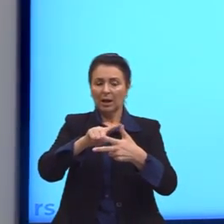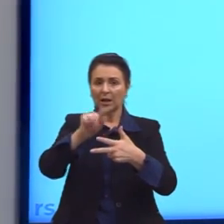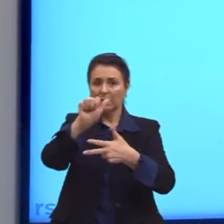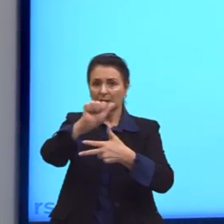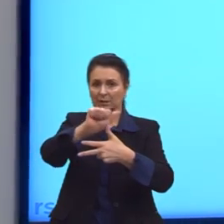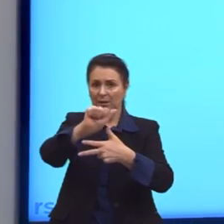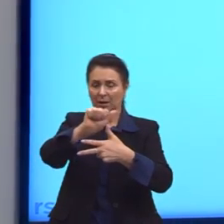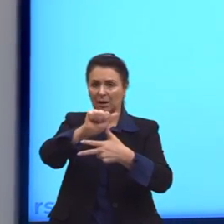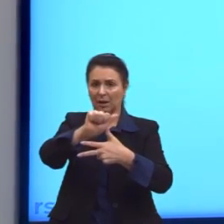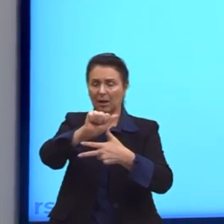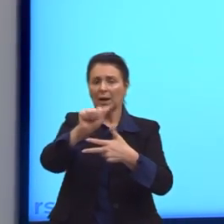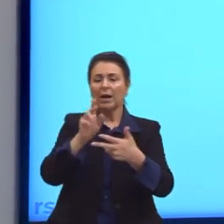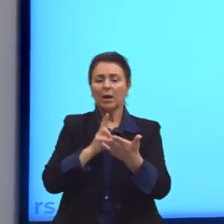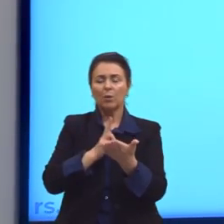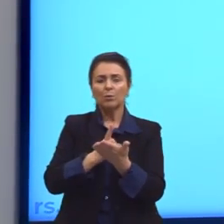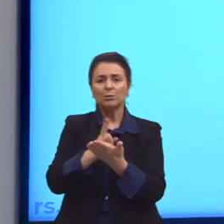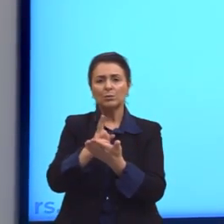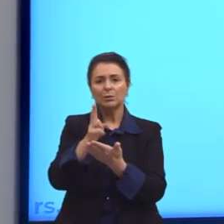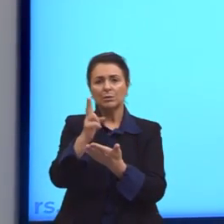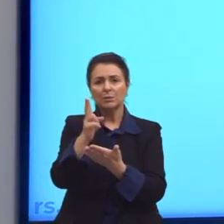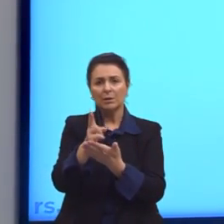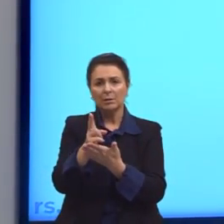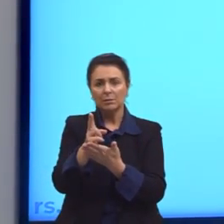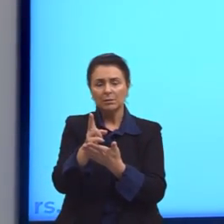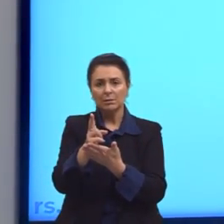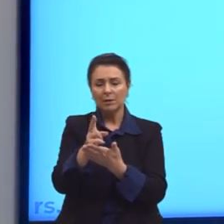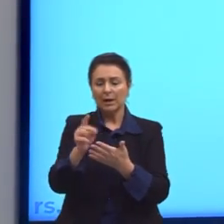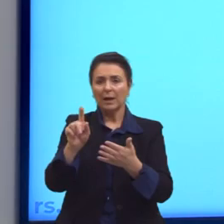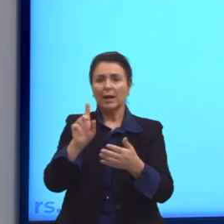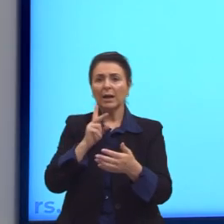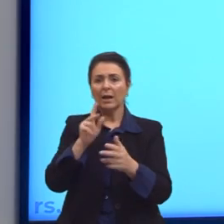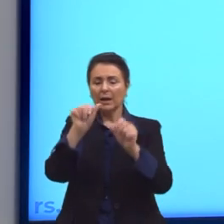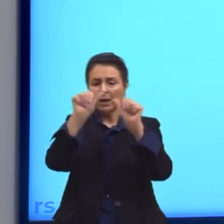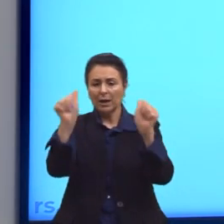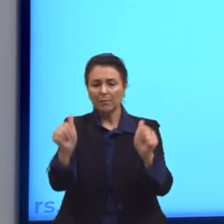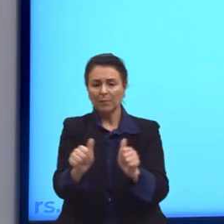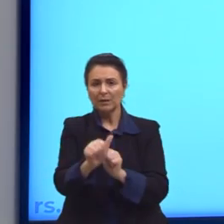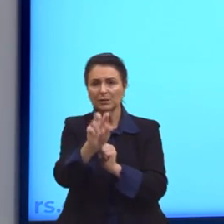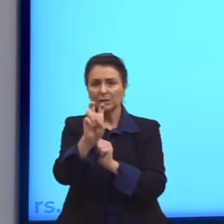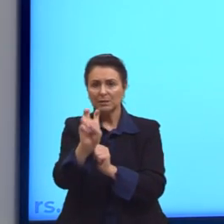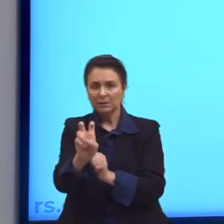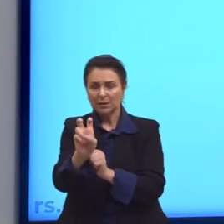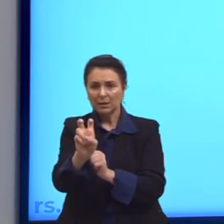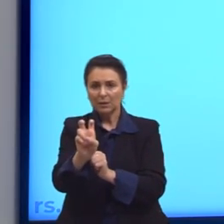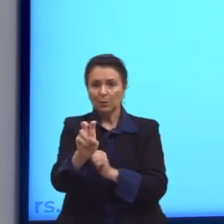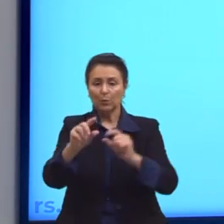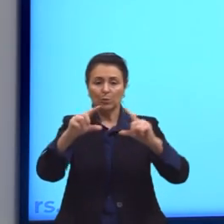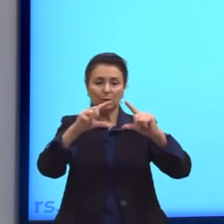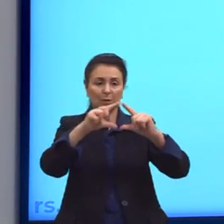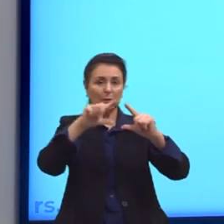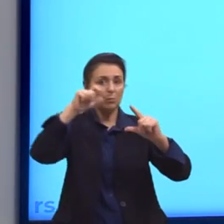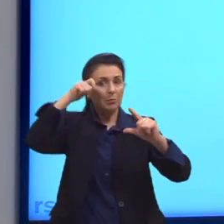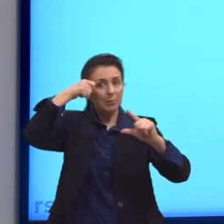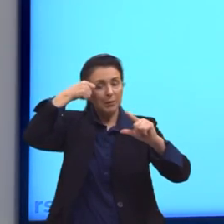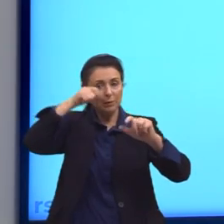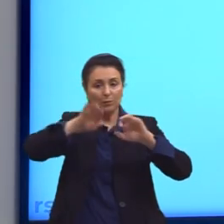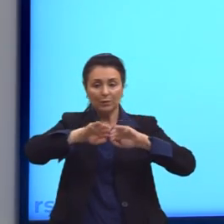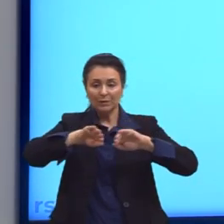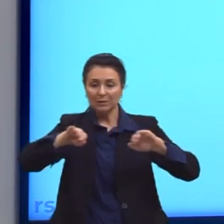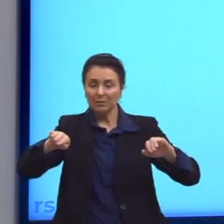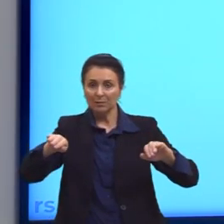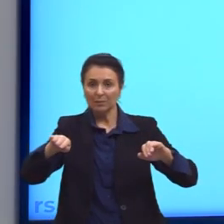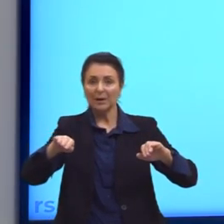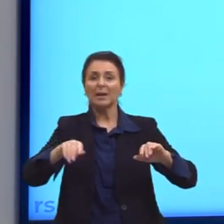seria, na verdade, a continuidade. Então, seria a figura 5, onde cada triângulo pretinho foi separado em um novo